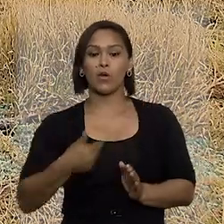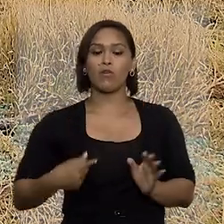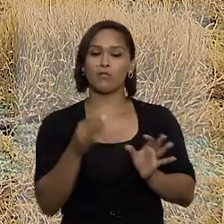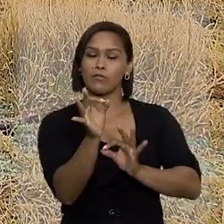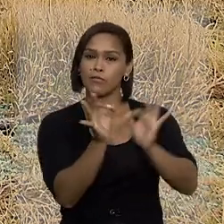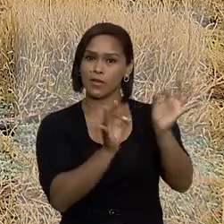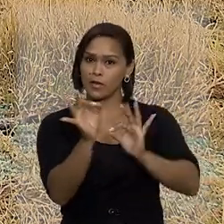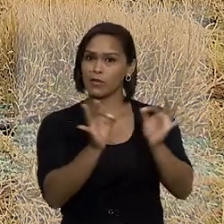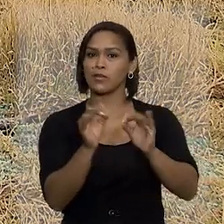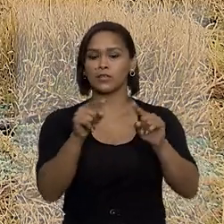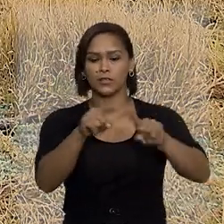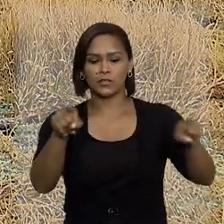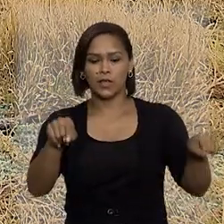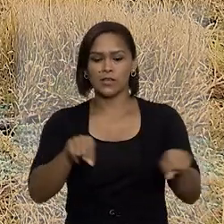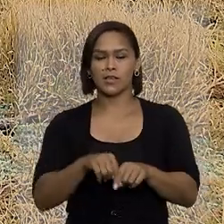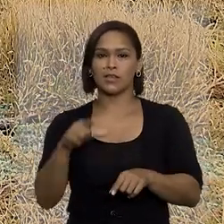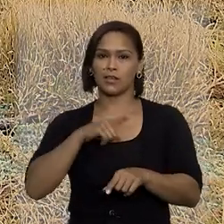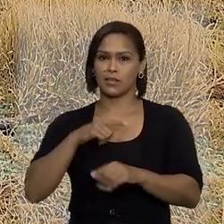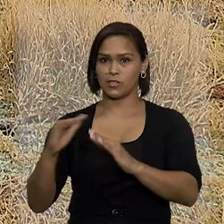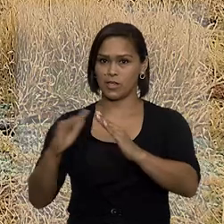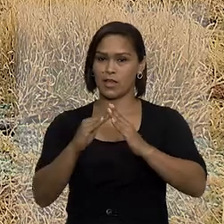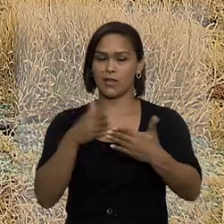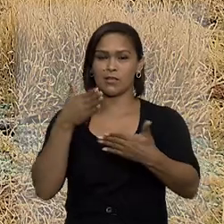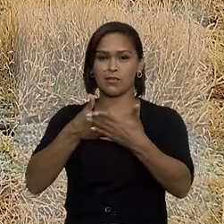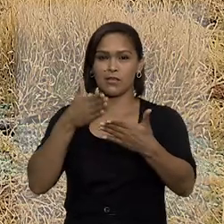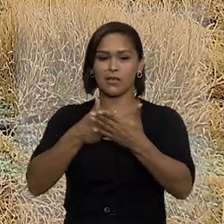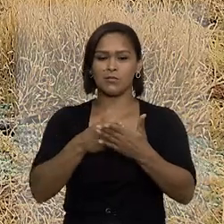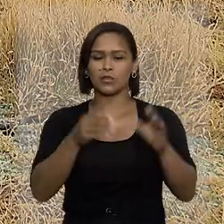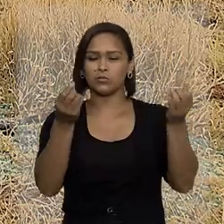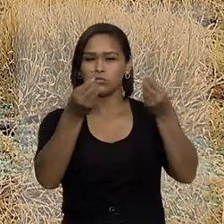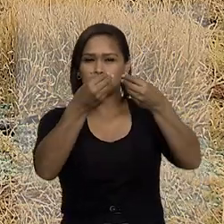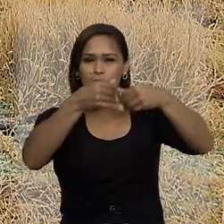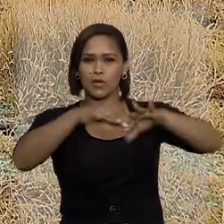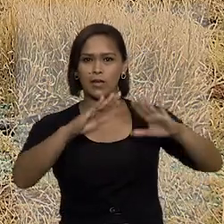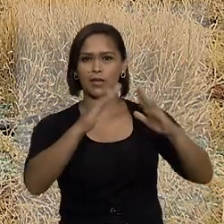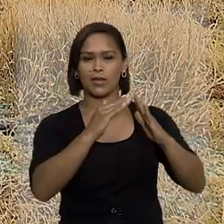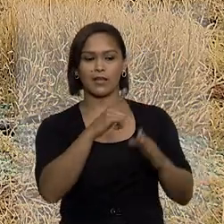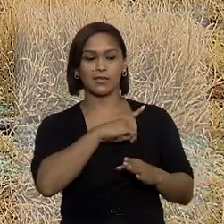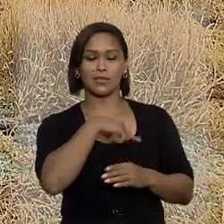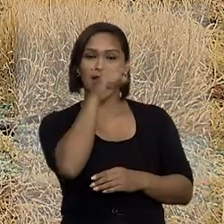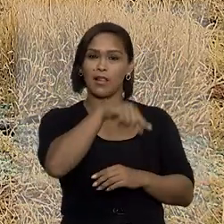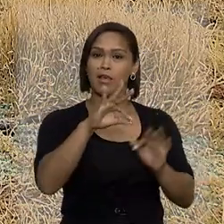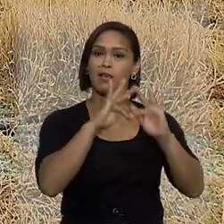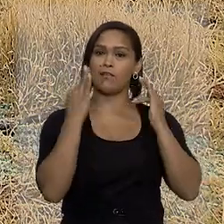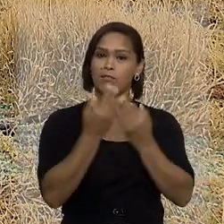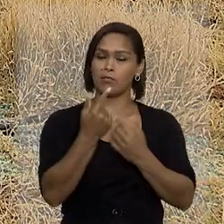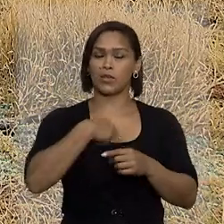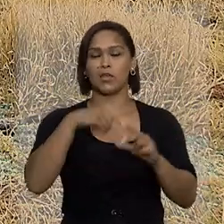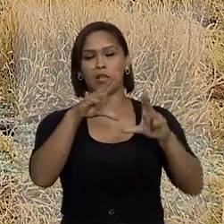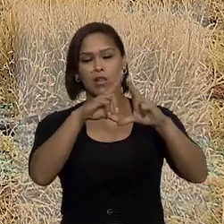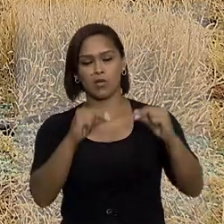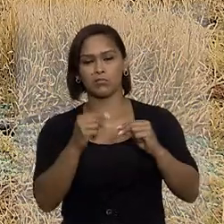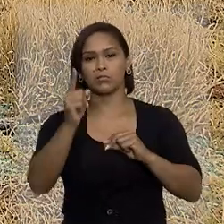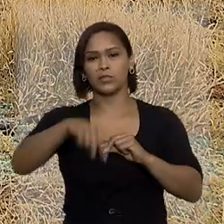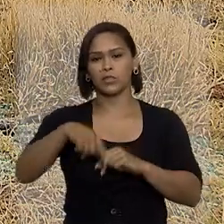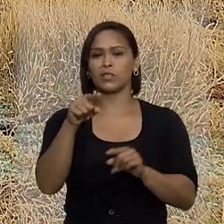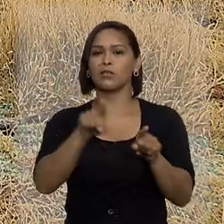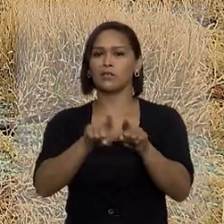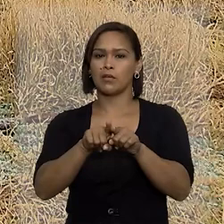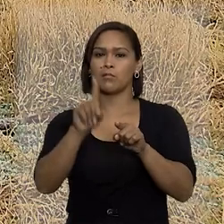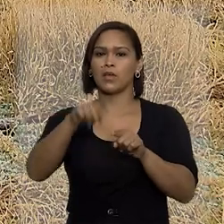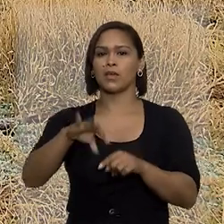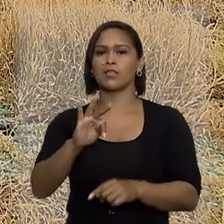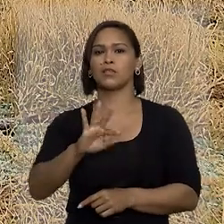regularização das áreas ocupadas e impediu a demolição das casas. O Tribunal de Justiça do Distrito Federal e dos Territórios,